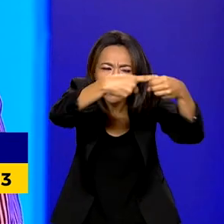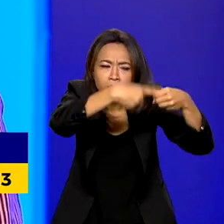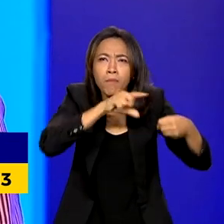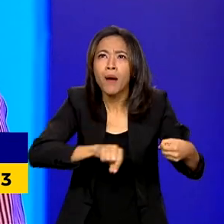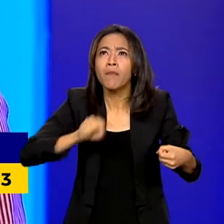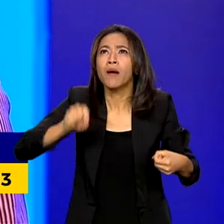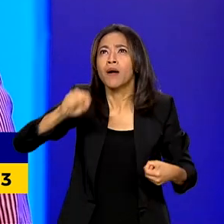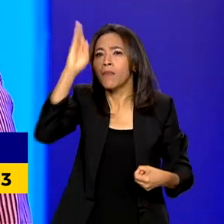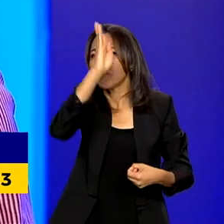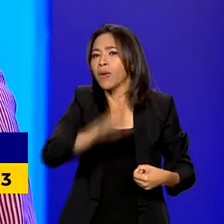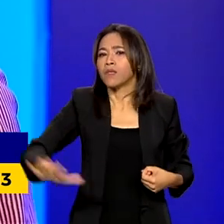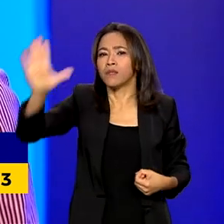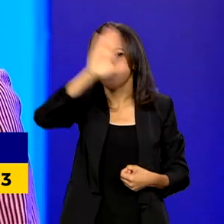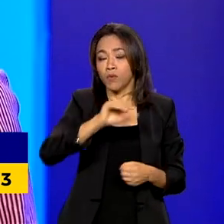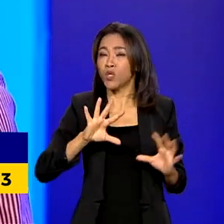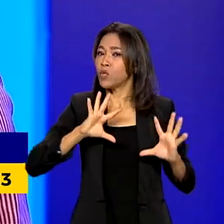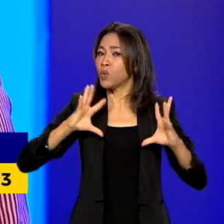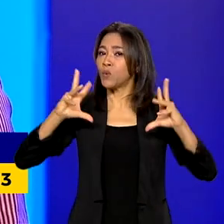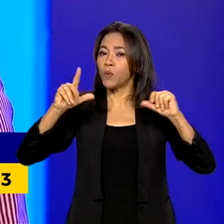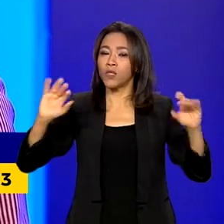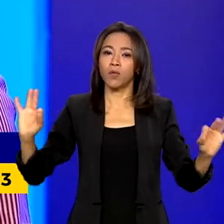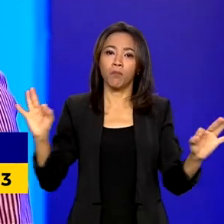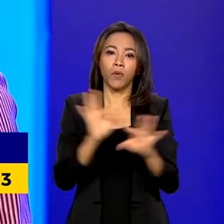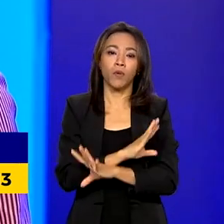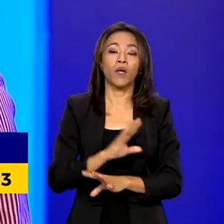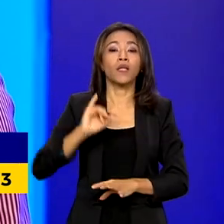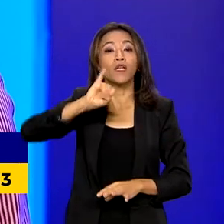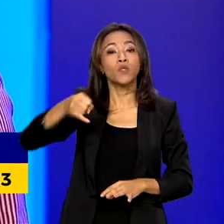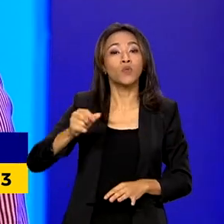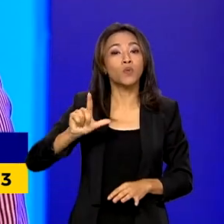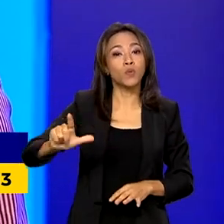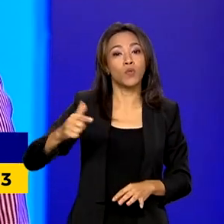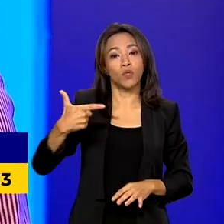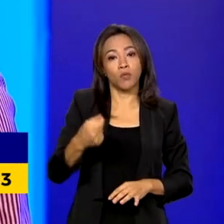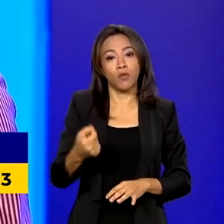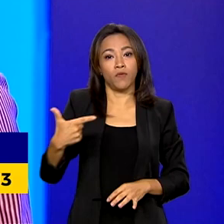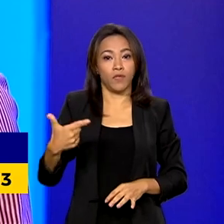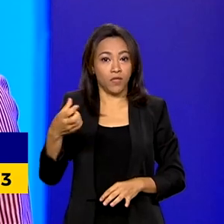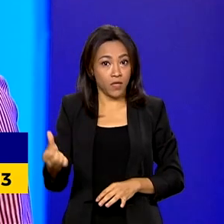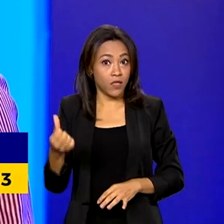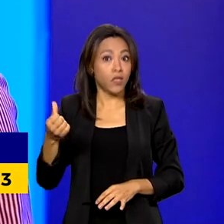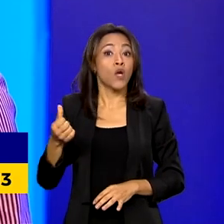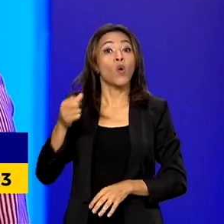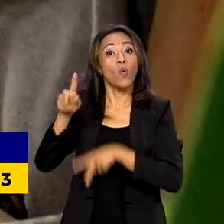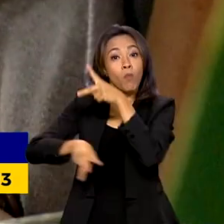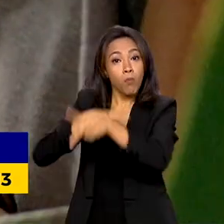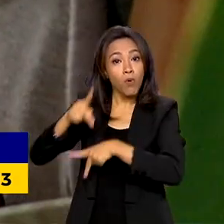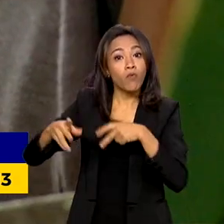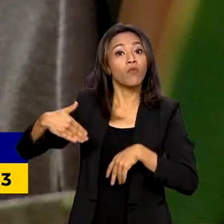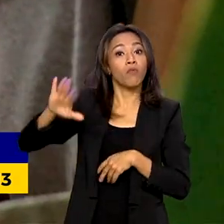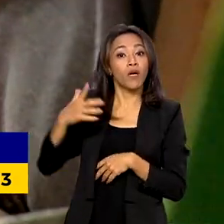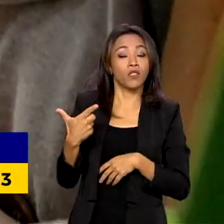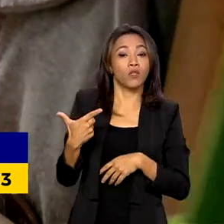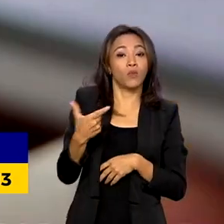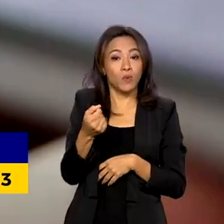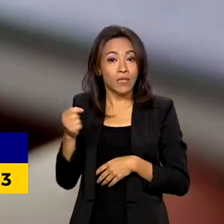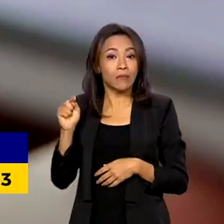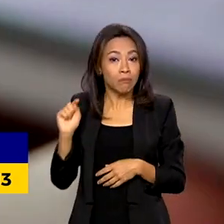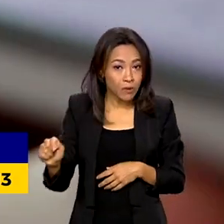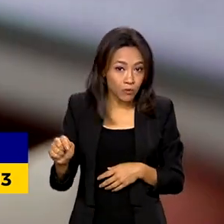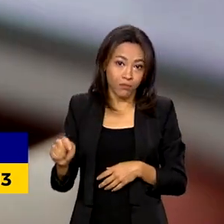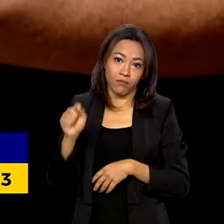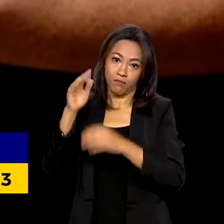esteja completa até julho de 2026 nos municípios com mais de 200 mil habitantes. Mas para atender a esse